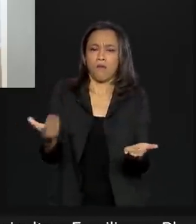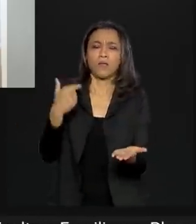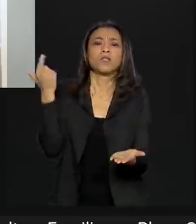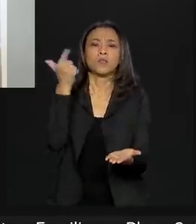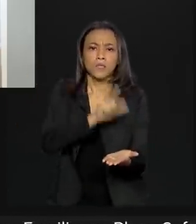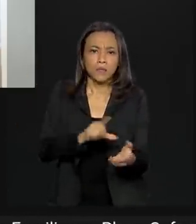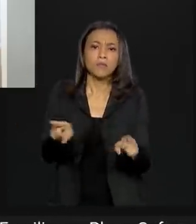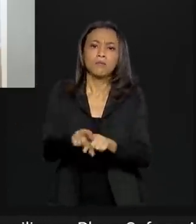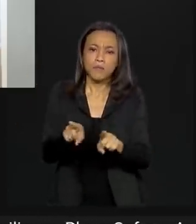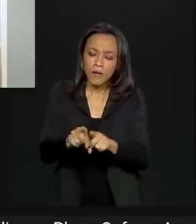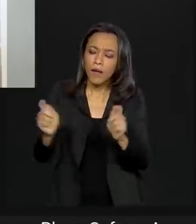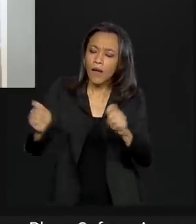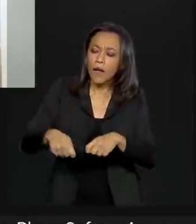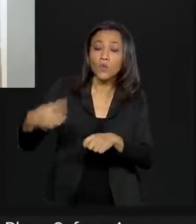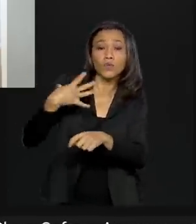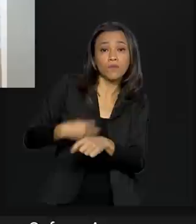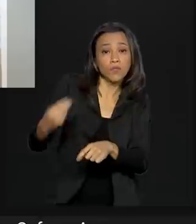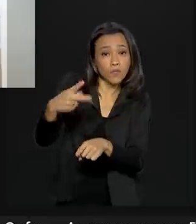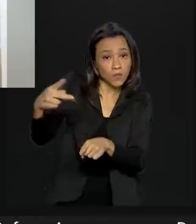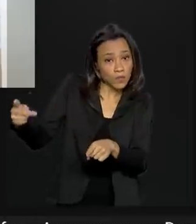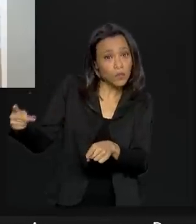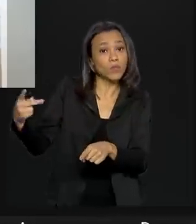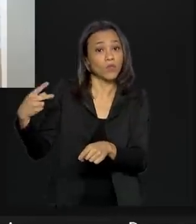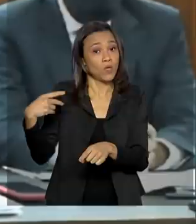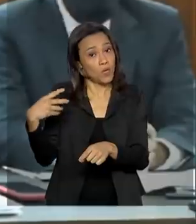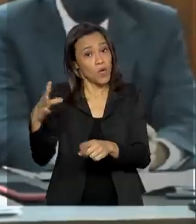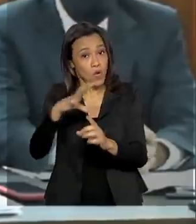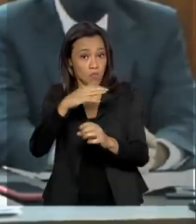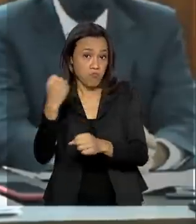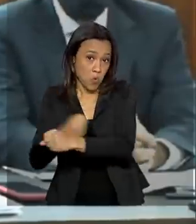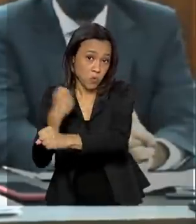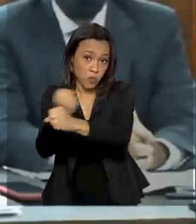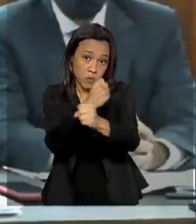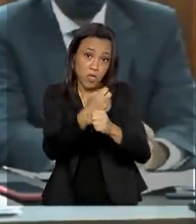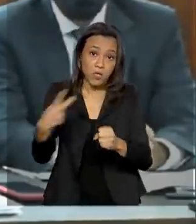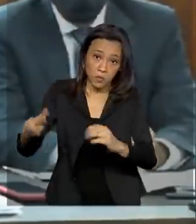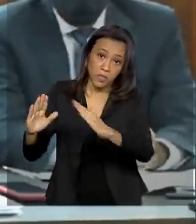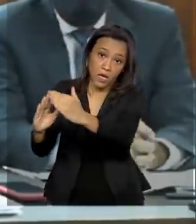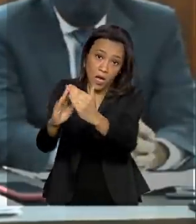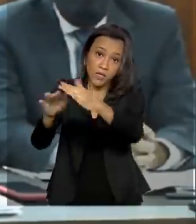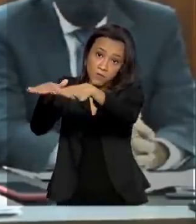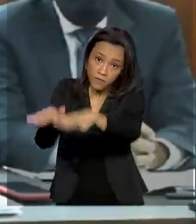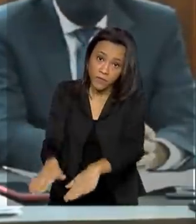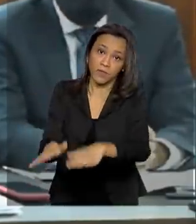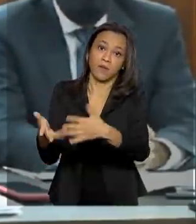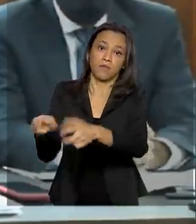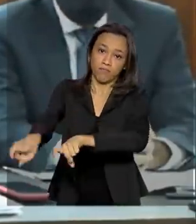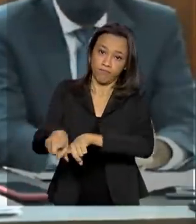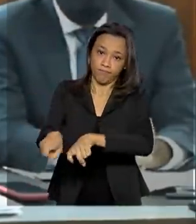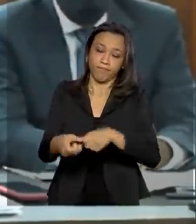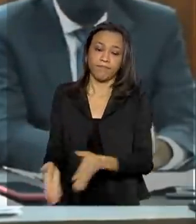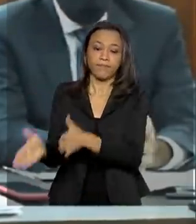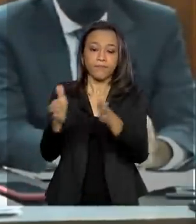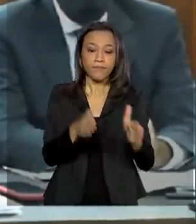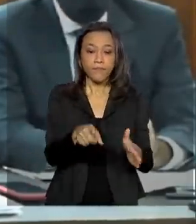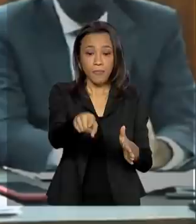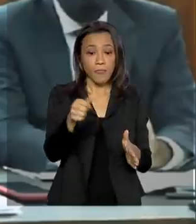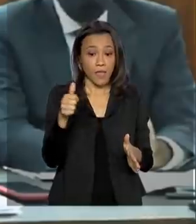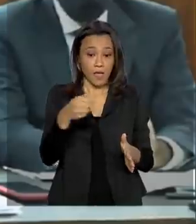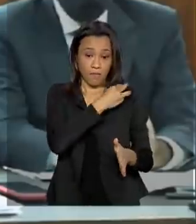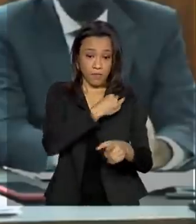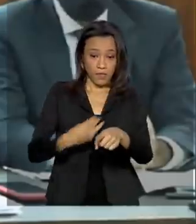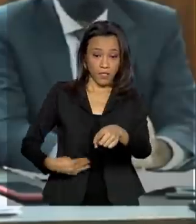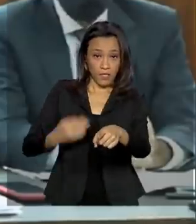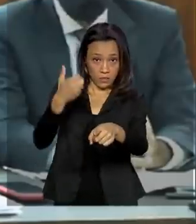agricultores, construírem as suas casas e ficarem no campo. Para a ministra, o Plano Safra veio para ajudar o